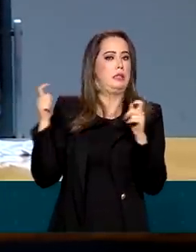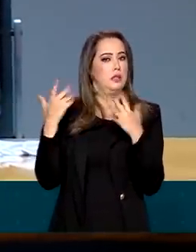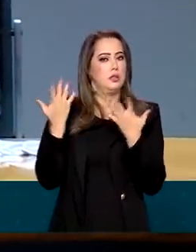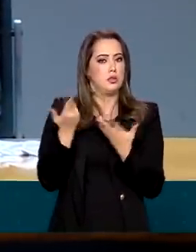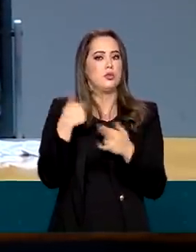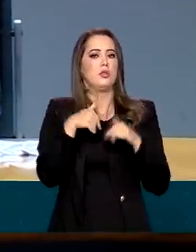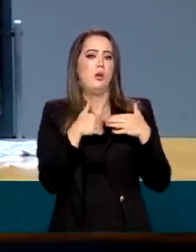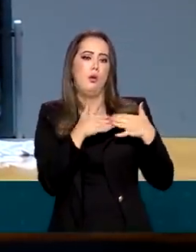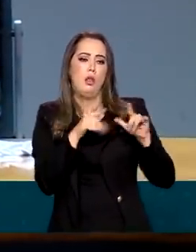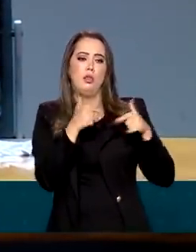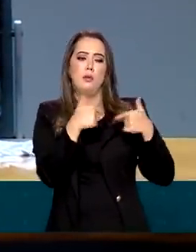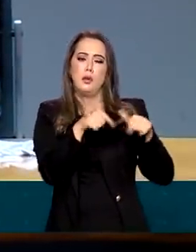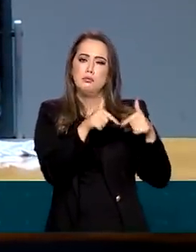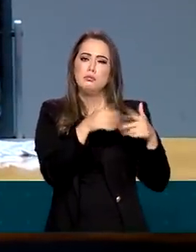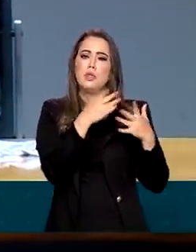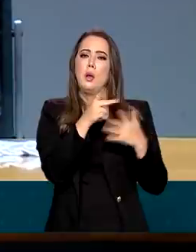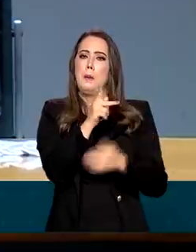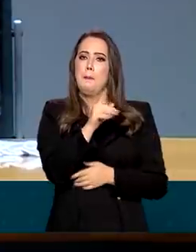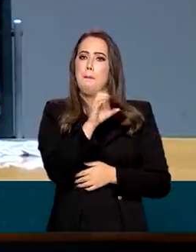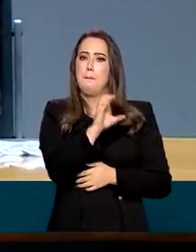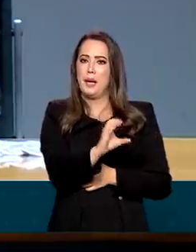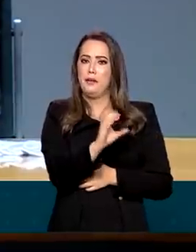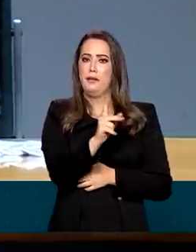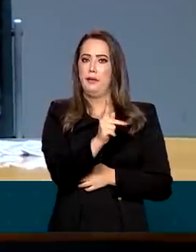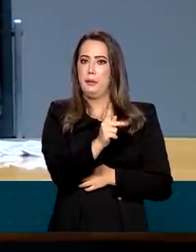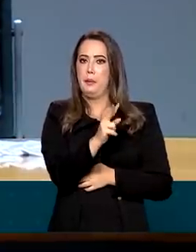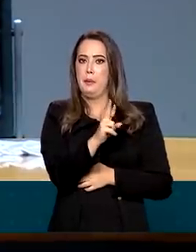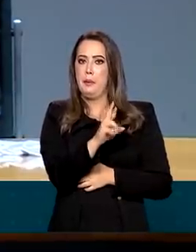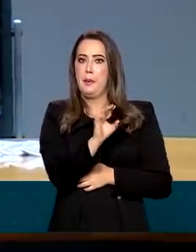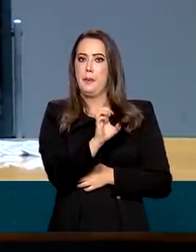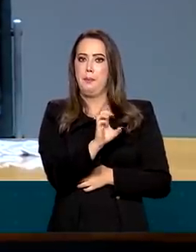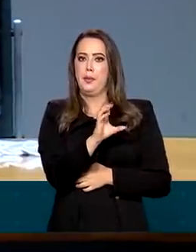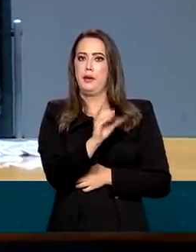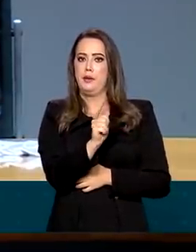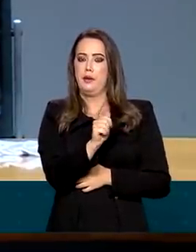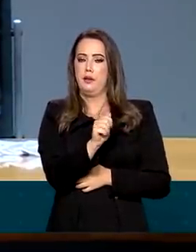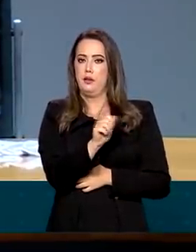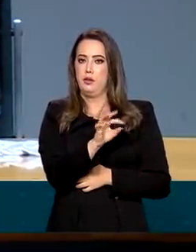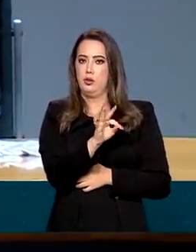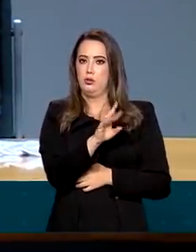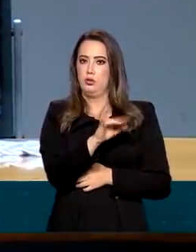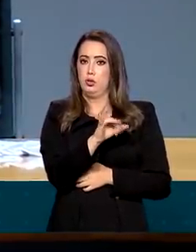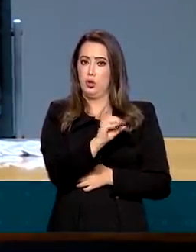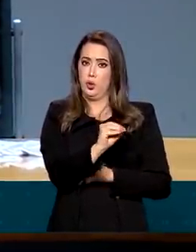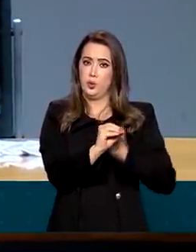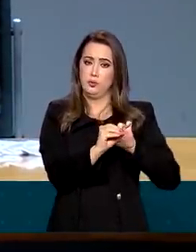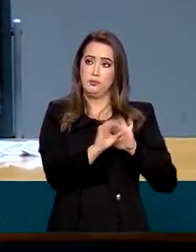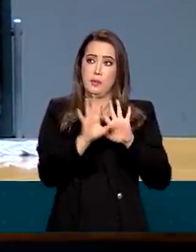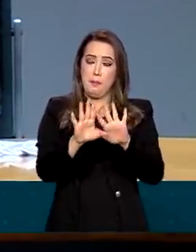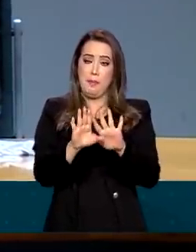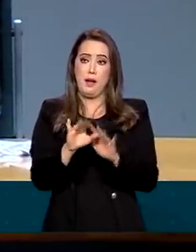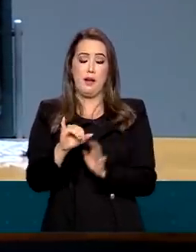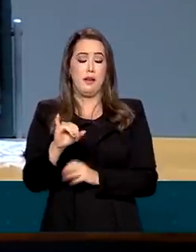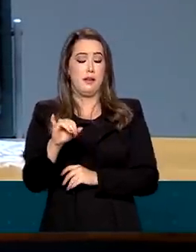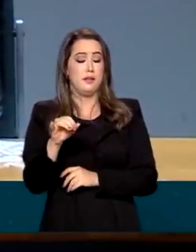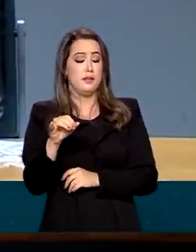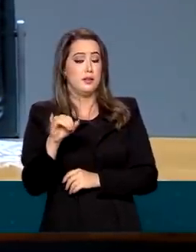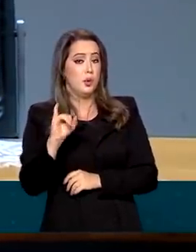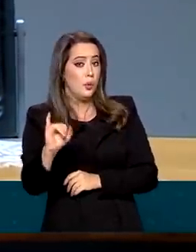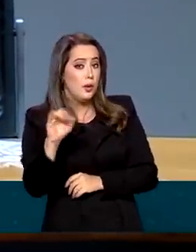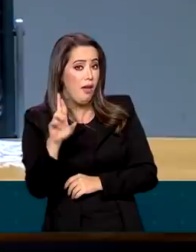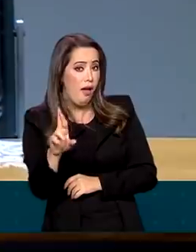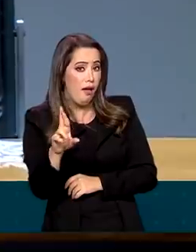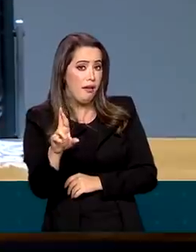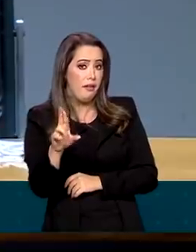essa oportunidade de novo. Justamente para abrir essa oportunidade. Mas, como o Imposto de Renda não avançou no Senado,